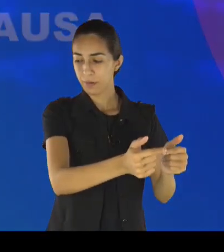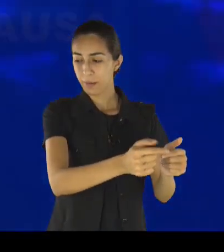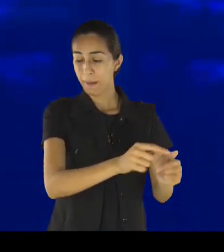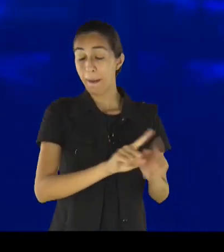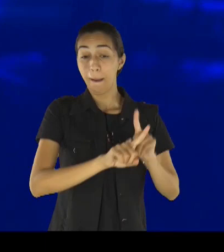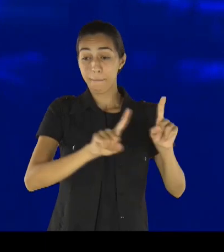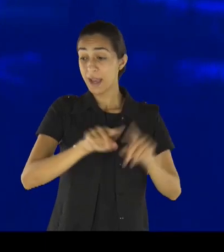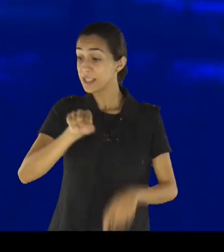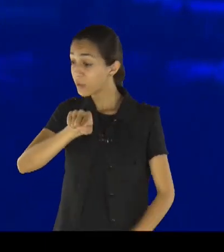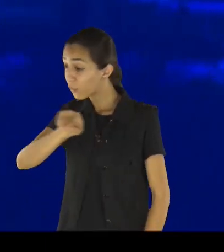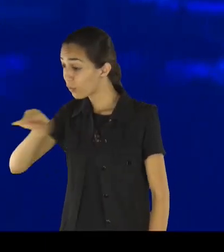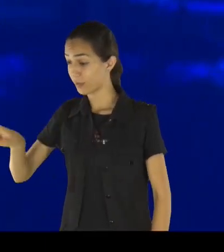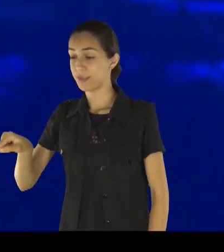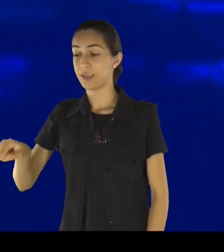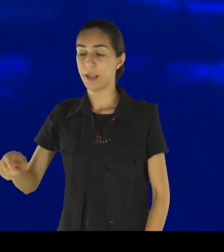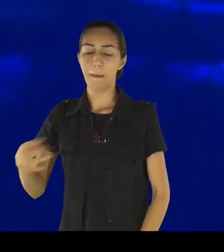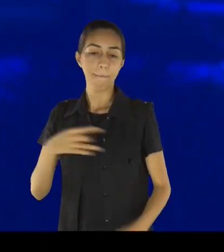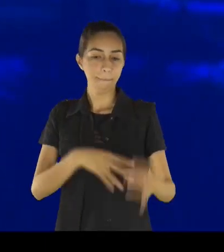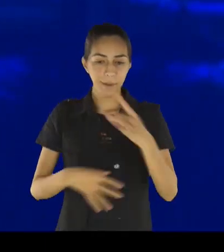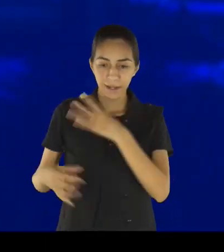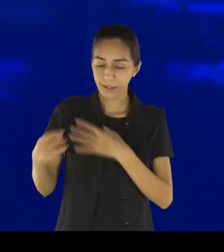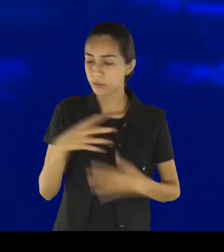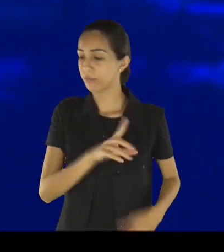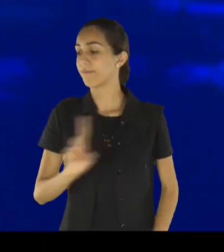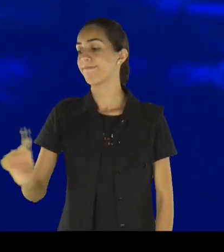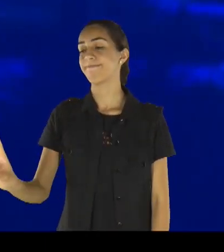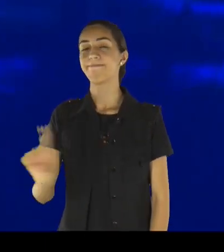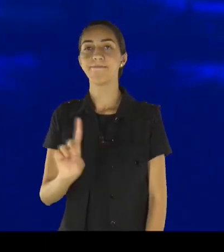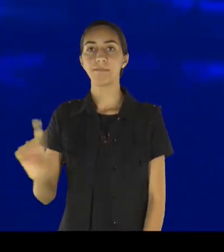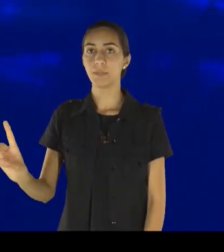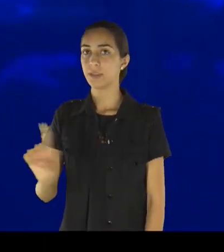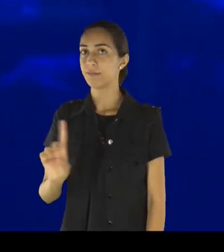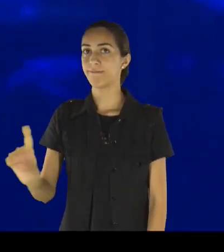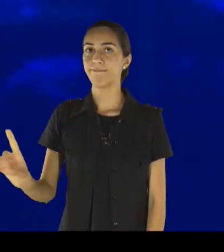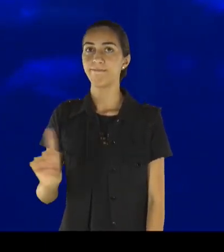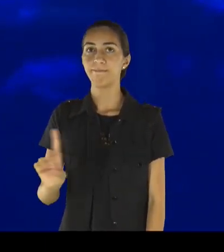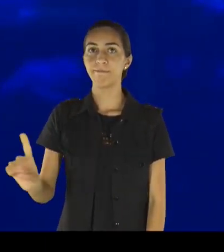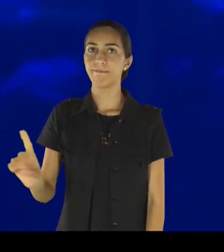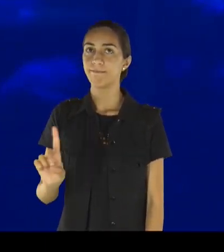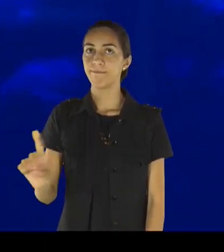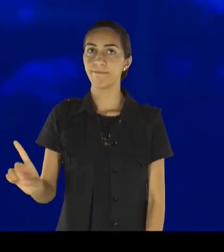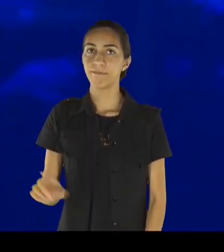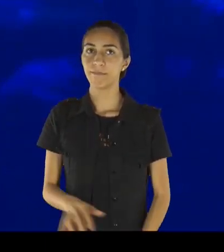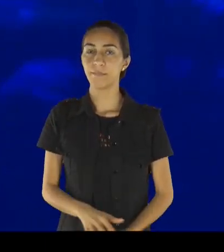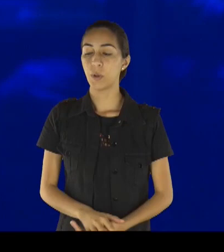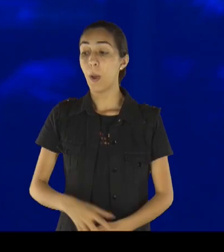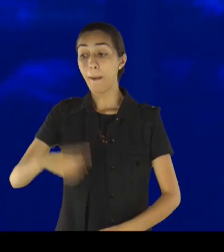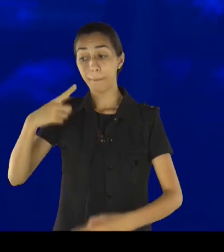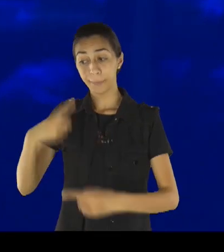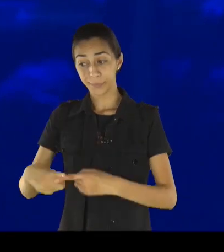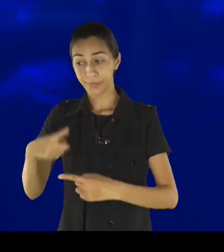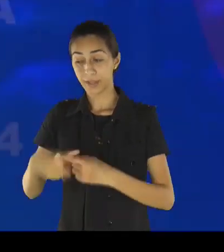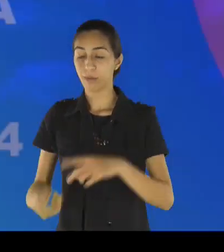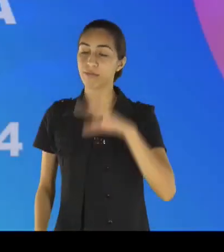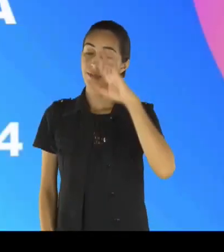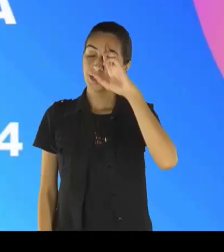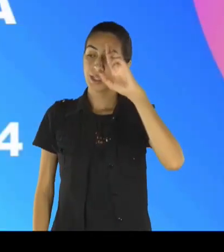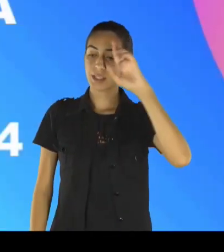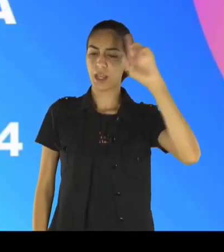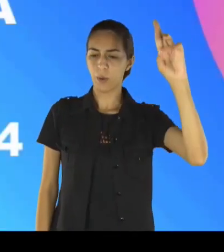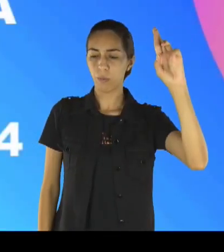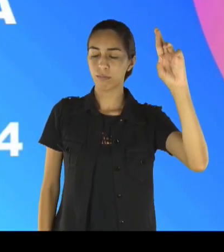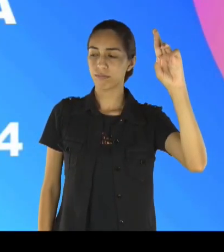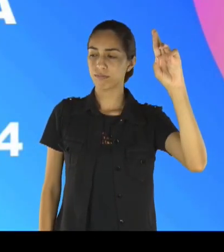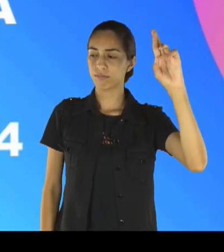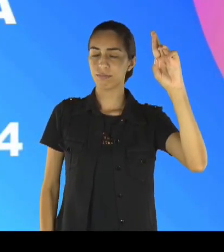por causa do futuro, aterrorizados, porque, o que vai ter de privação? Pois o Senhor, o seu